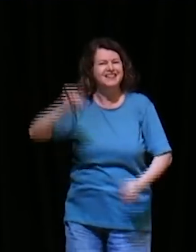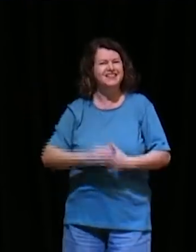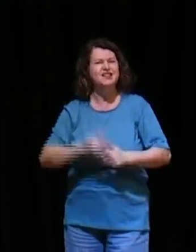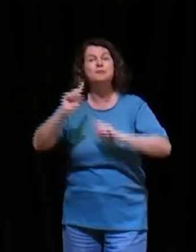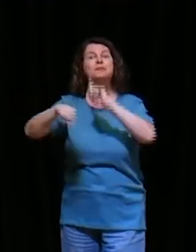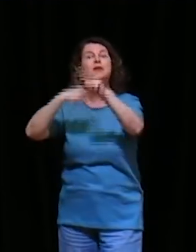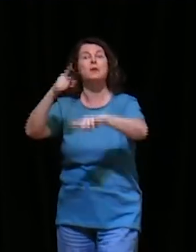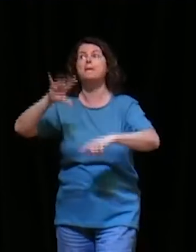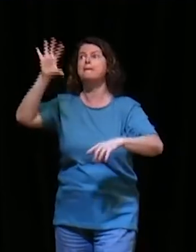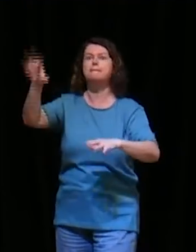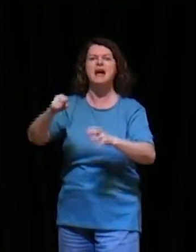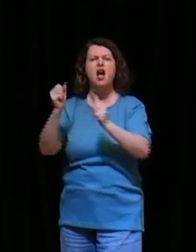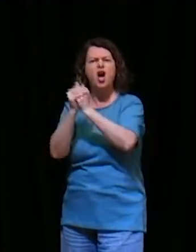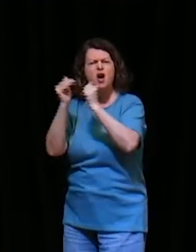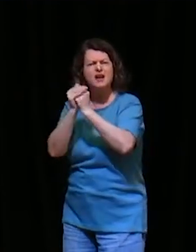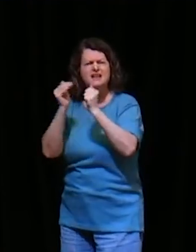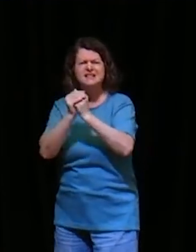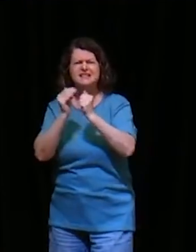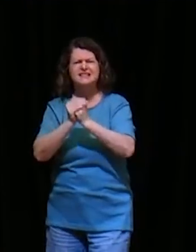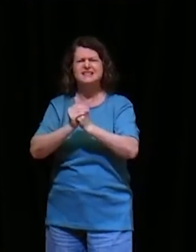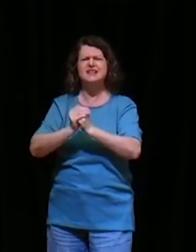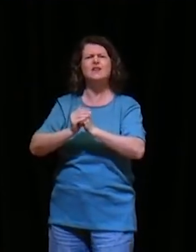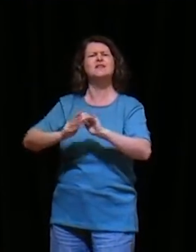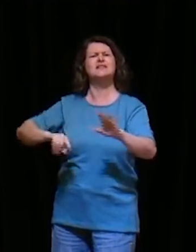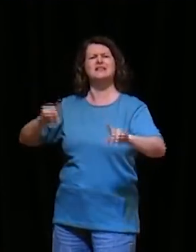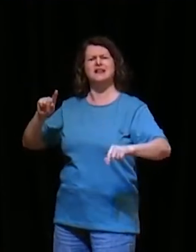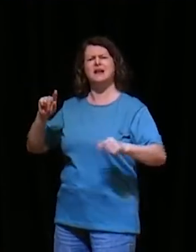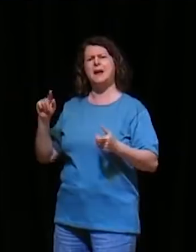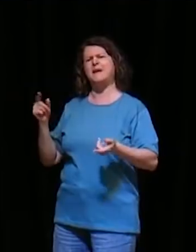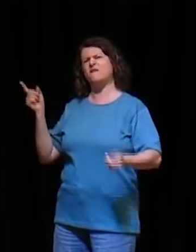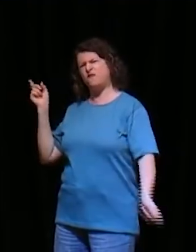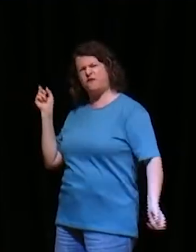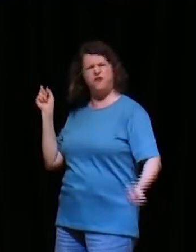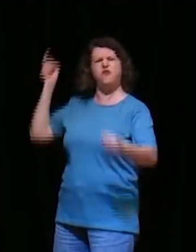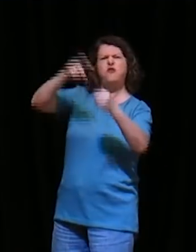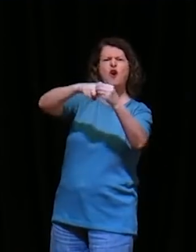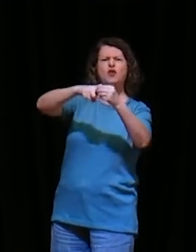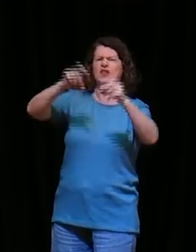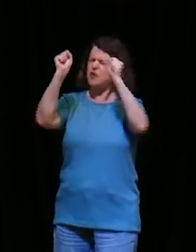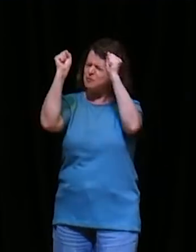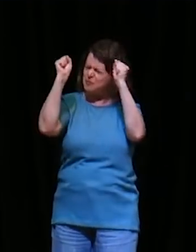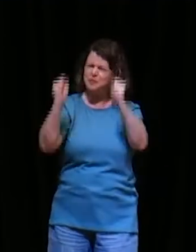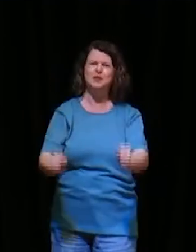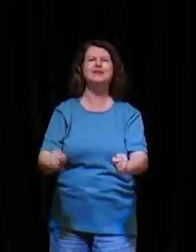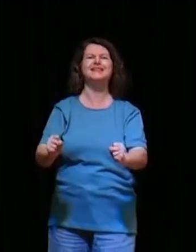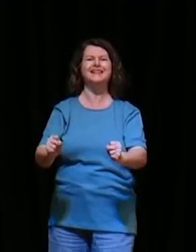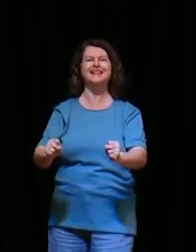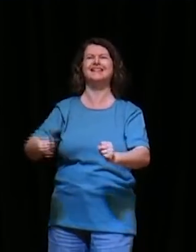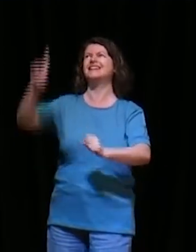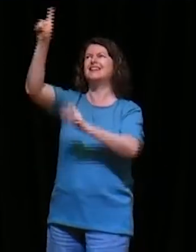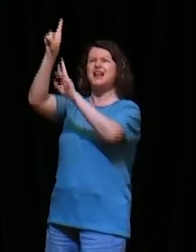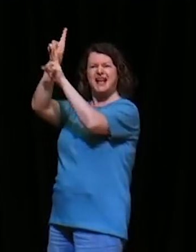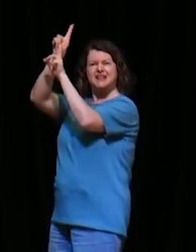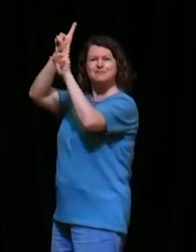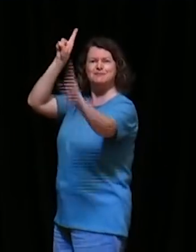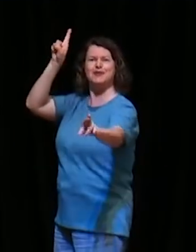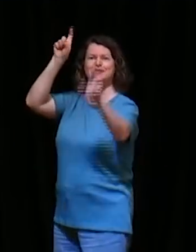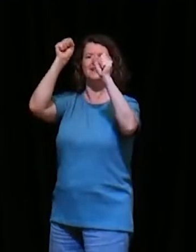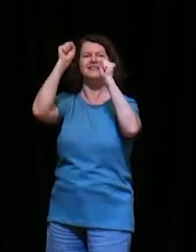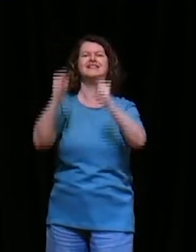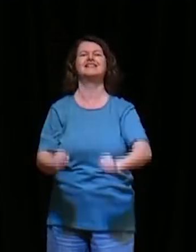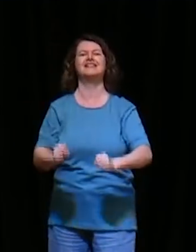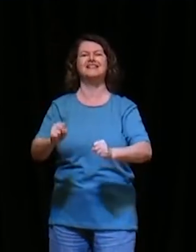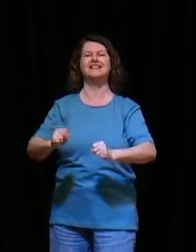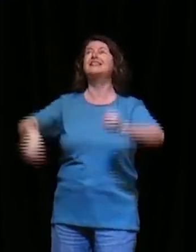oração, e ele vai mandar, com poder, ele vai mandar, de volta, ele vai trazer, uma resposta, poderosa, do alto,